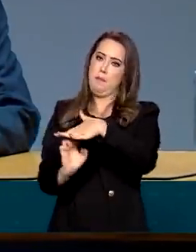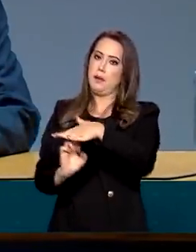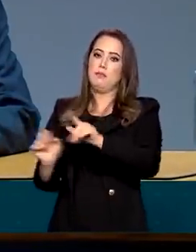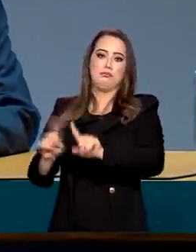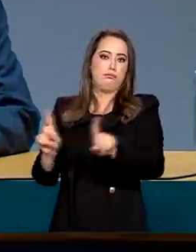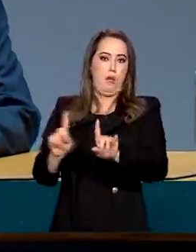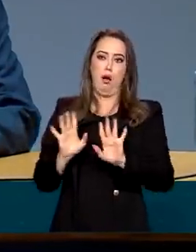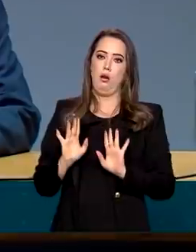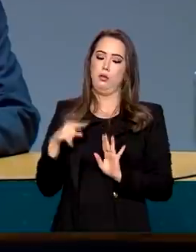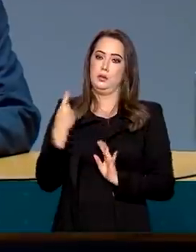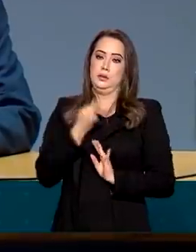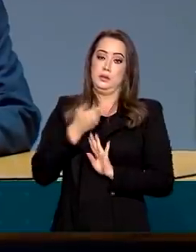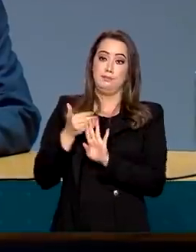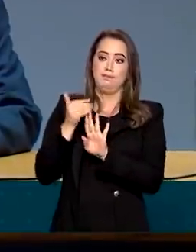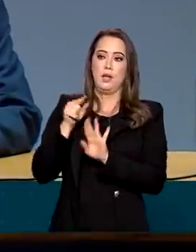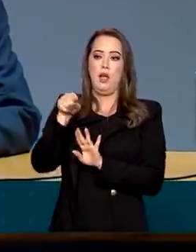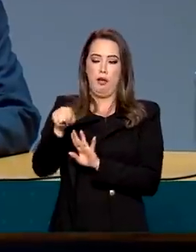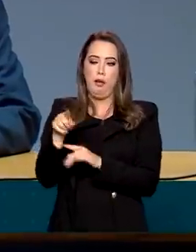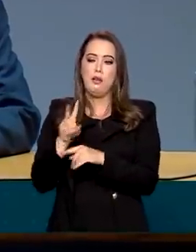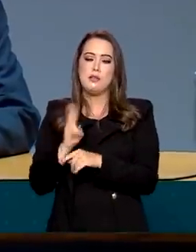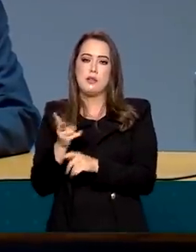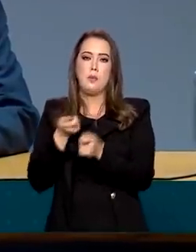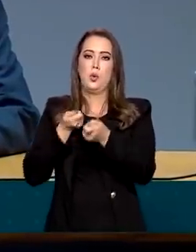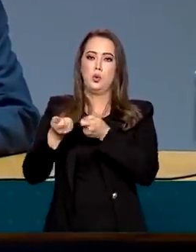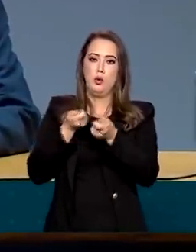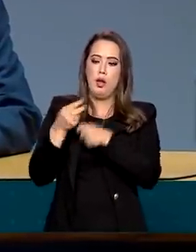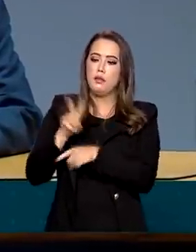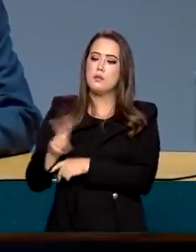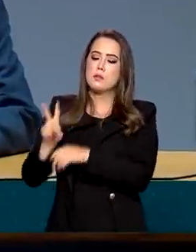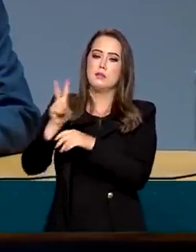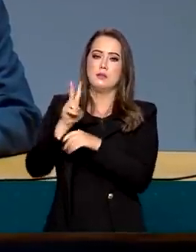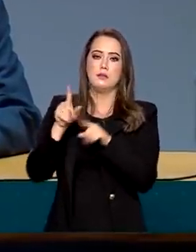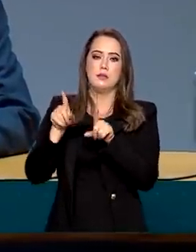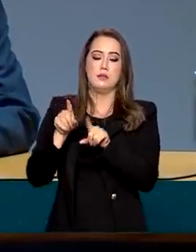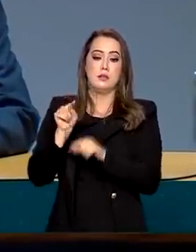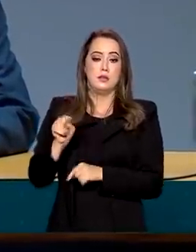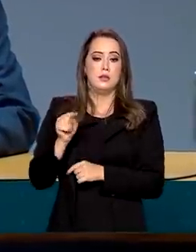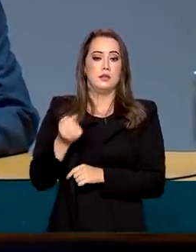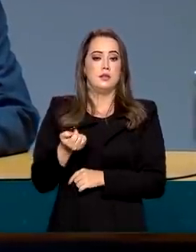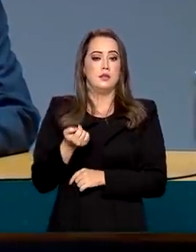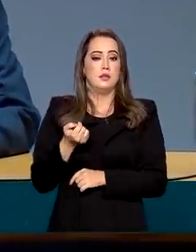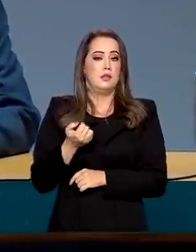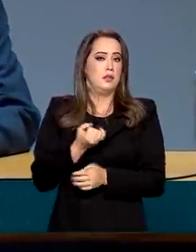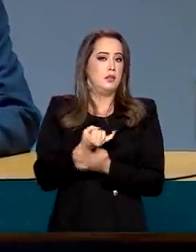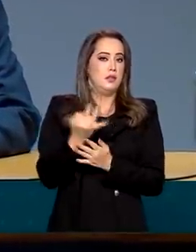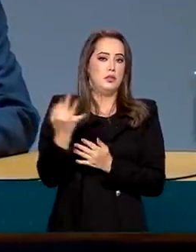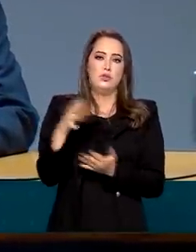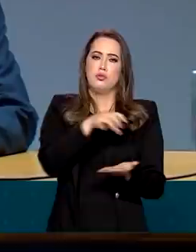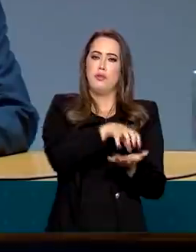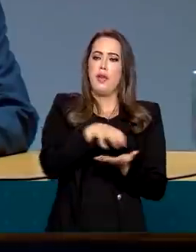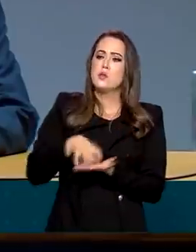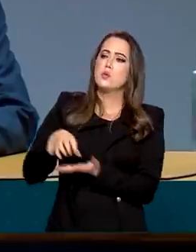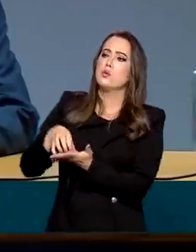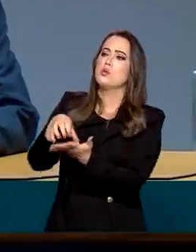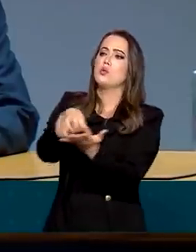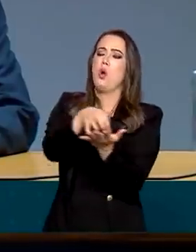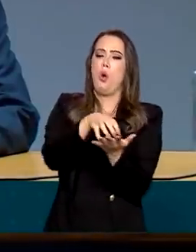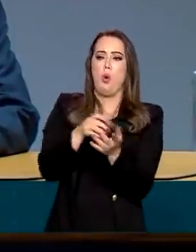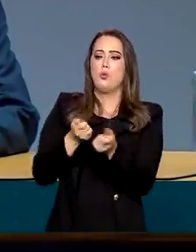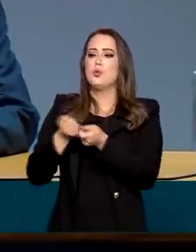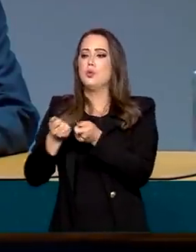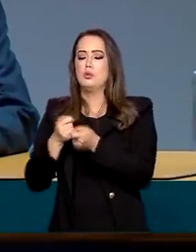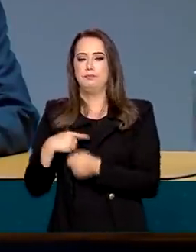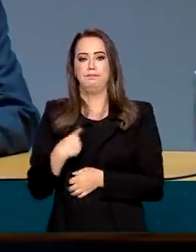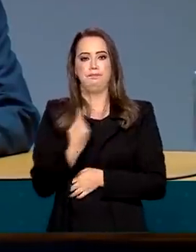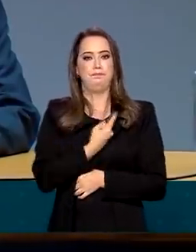Ela é auditada, ela é fiscalizada por quase uma dezena de órgãos. não existe da